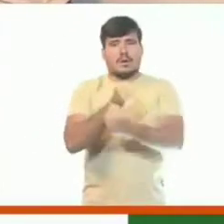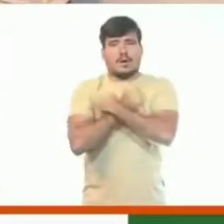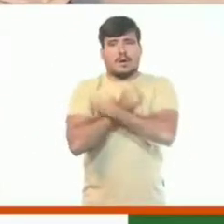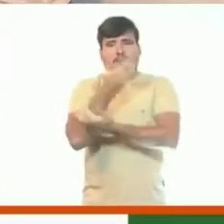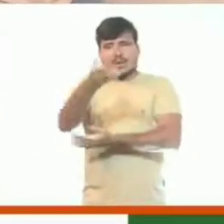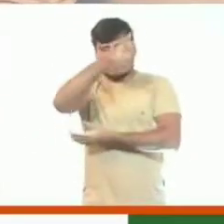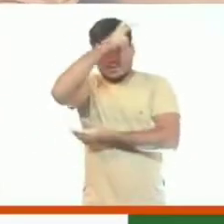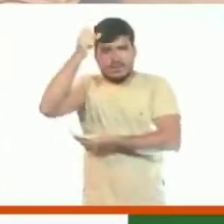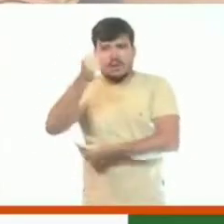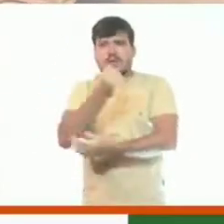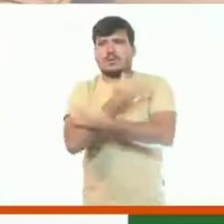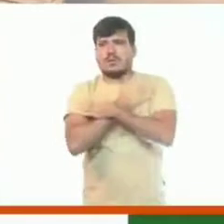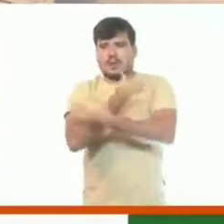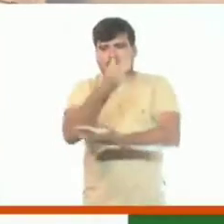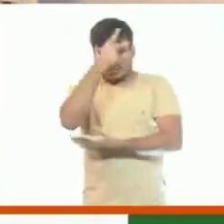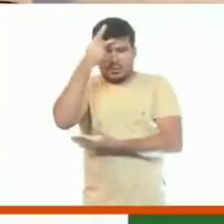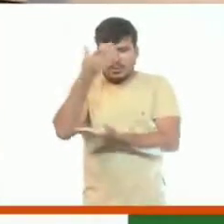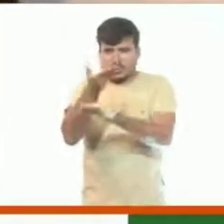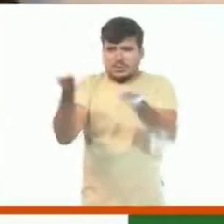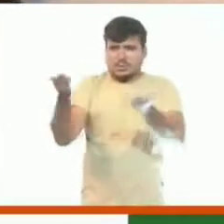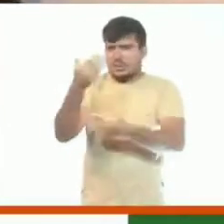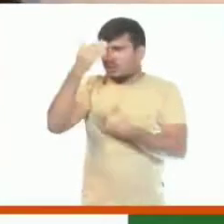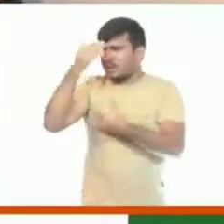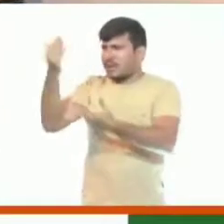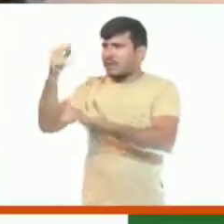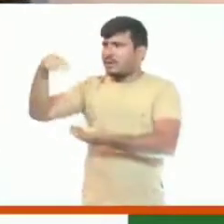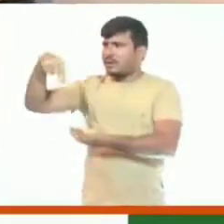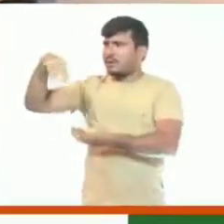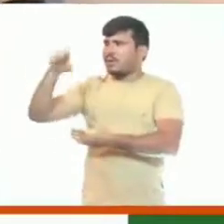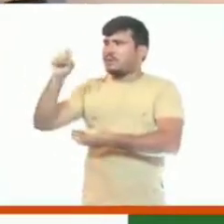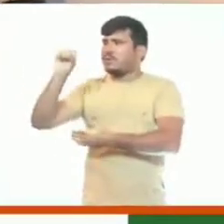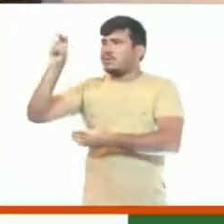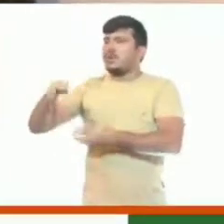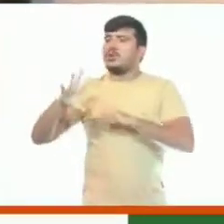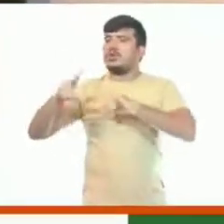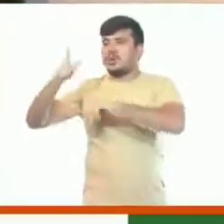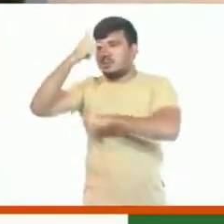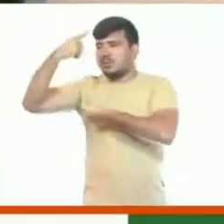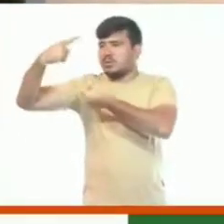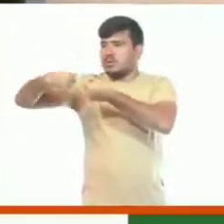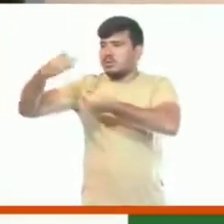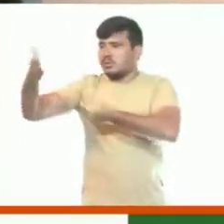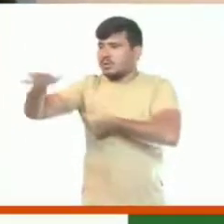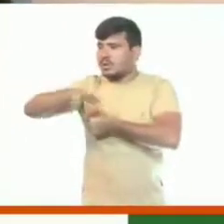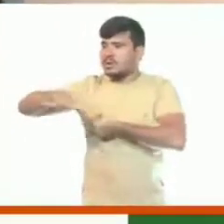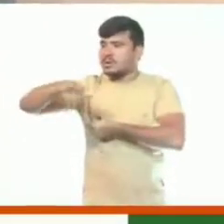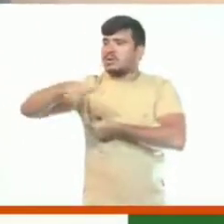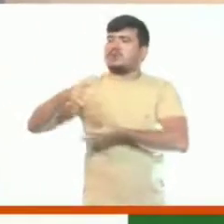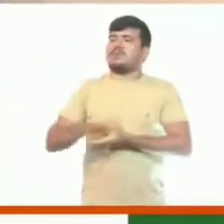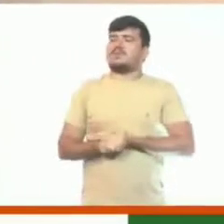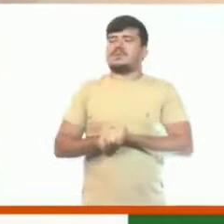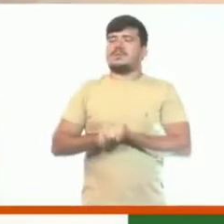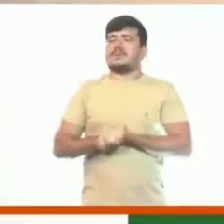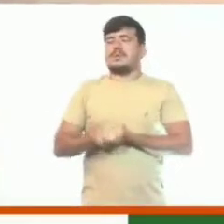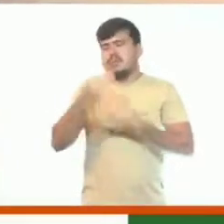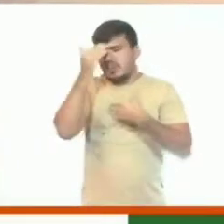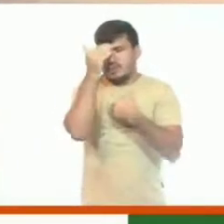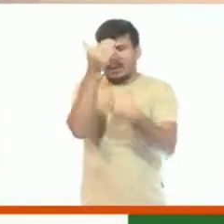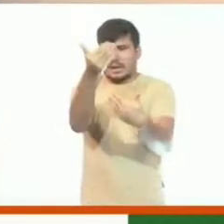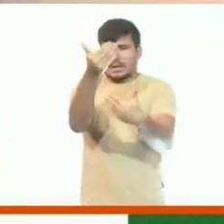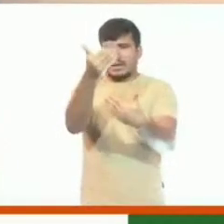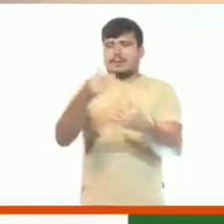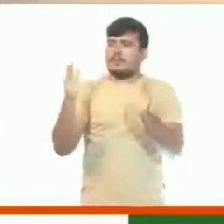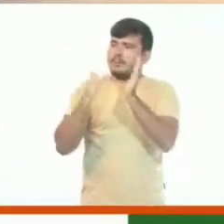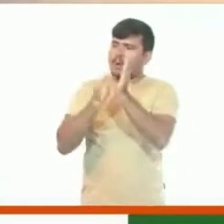abraço, obrigado a todos, obrigado, Ariadna, obrigado, Nelson, e a toda a população da Caraú, da região, meu muito obrigado,